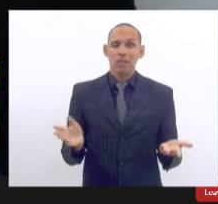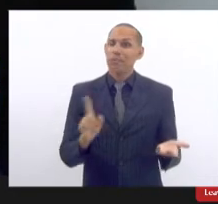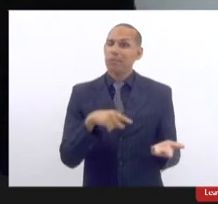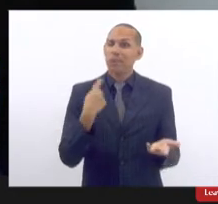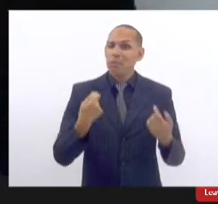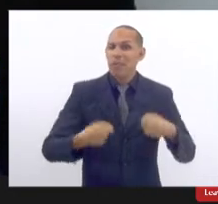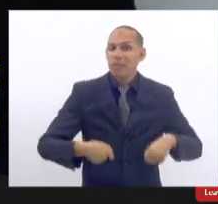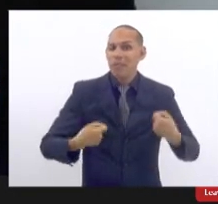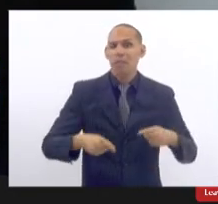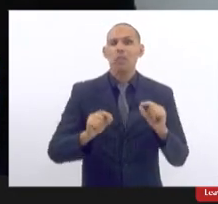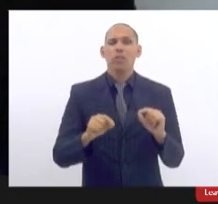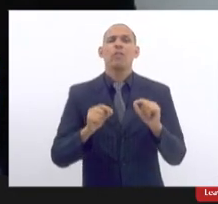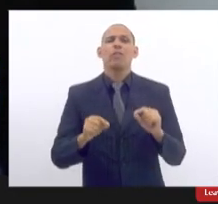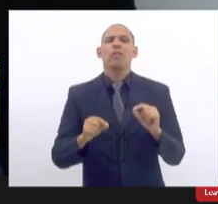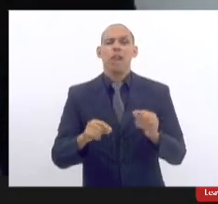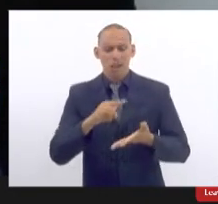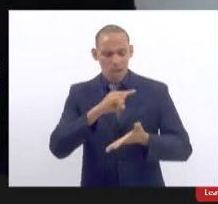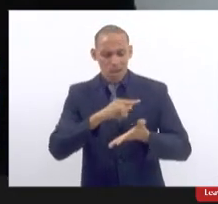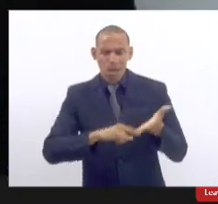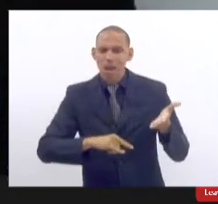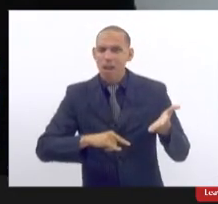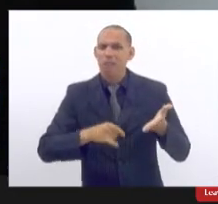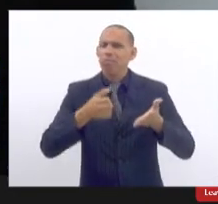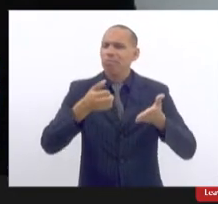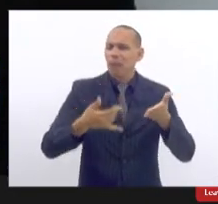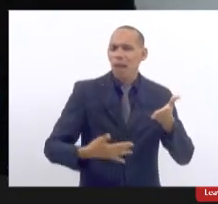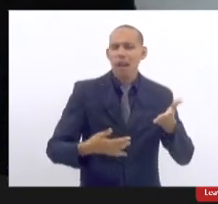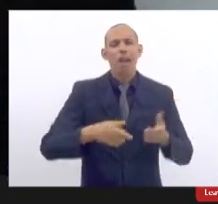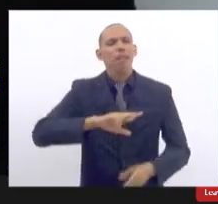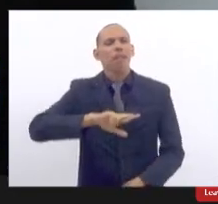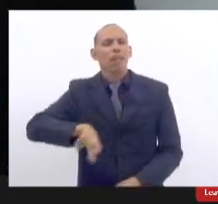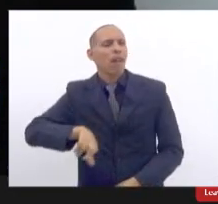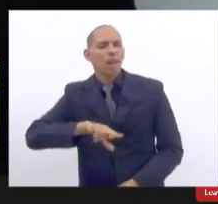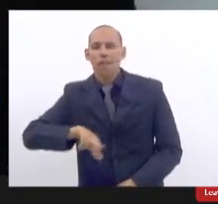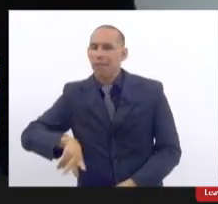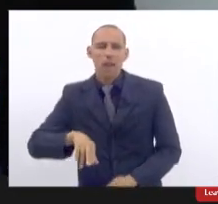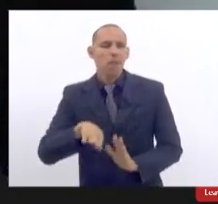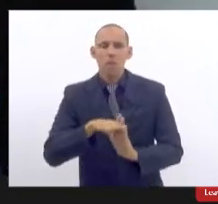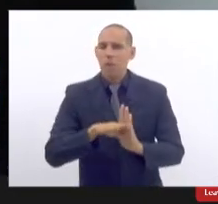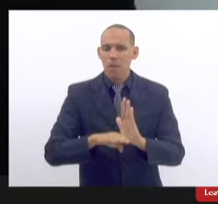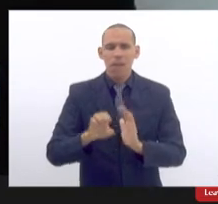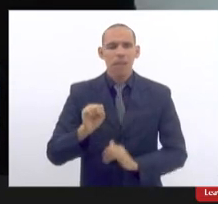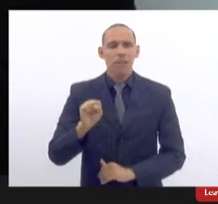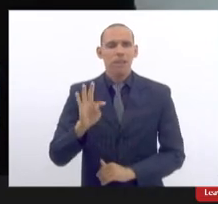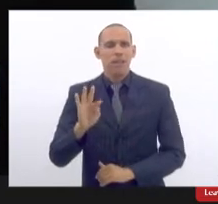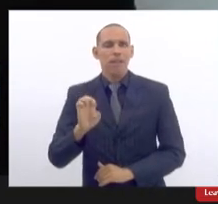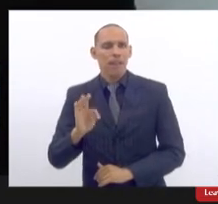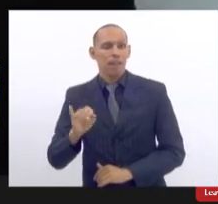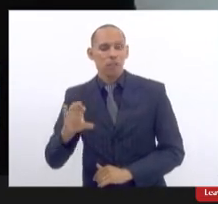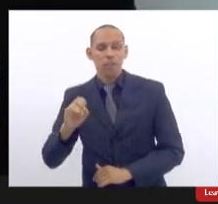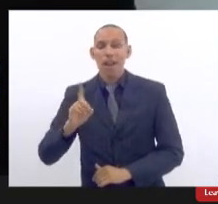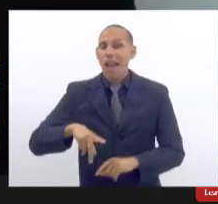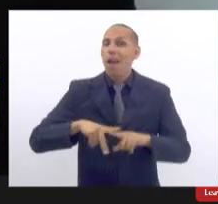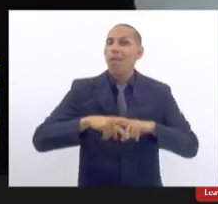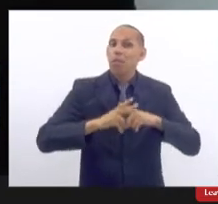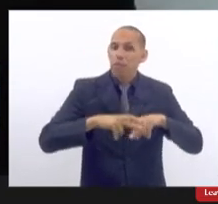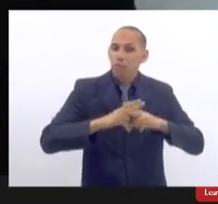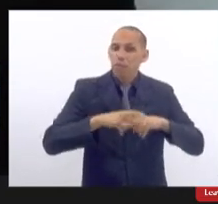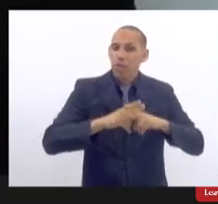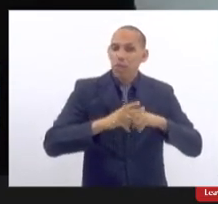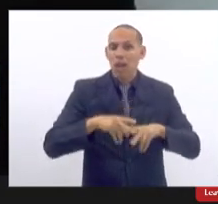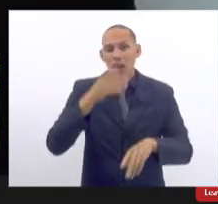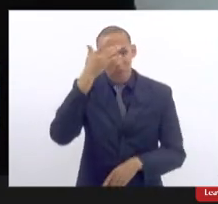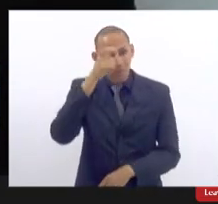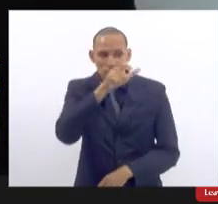precisa de uma extensa documentação falando que não se trata de procedimento estético e sim reparador que a paciente